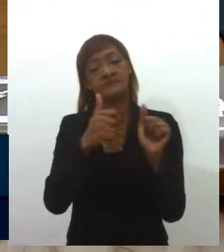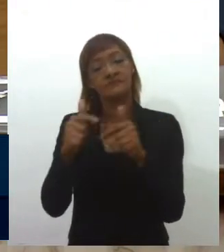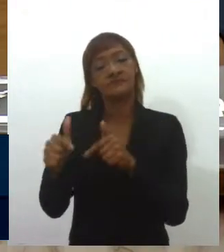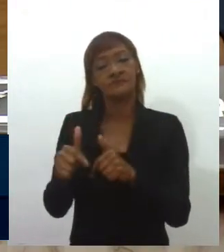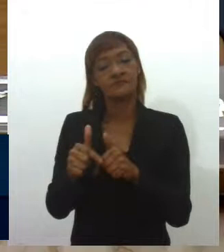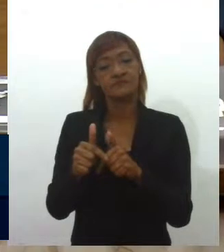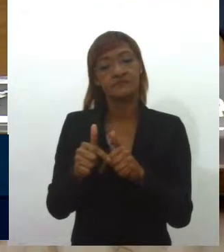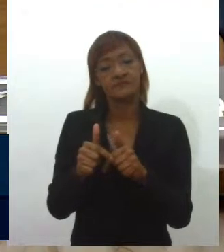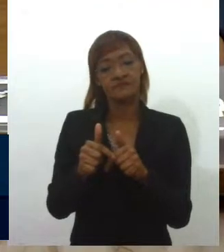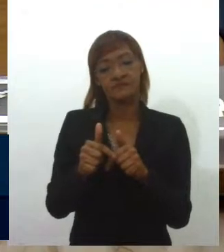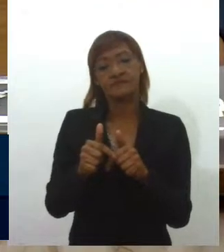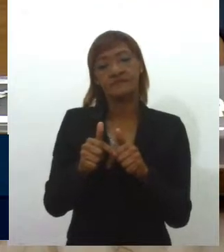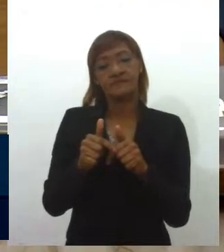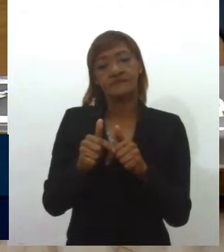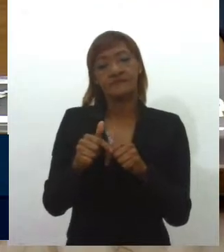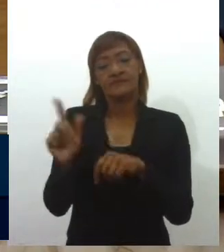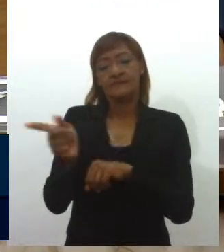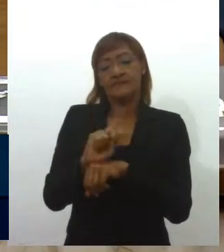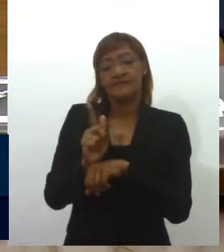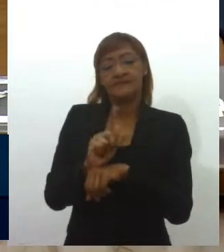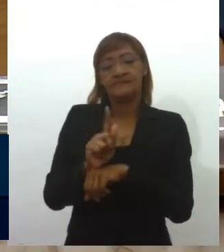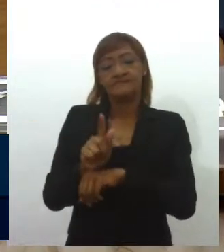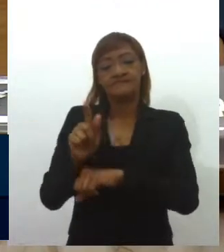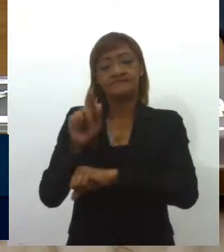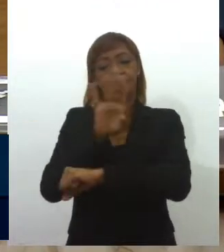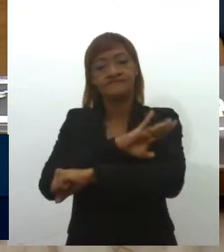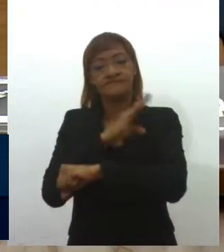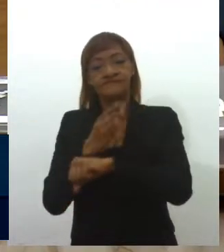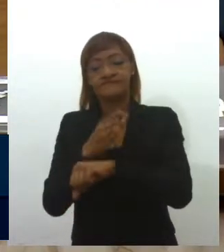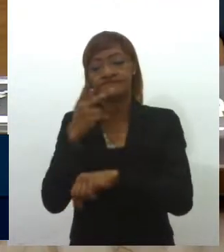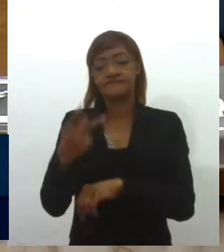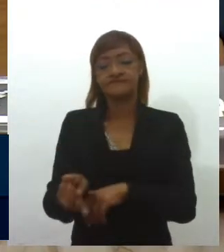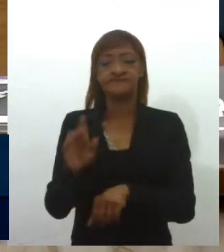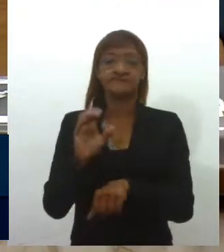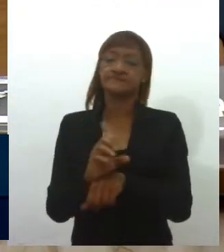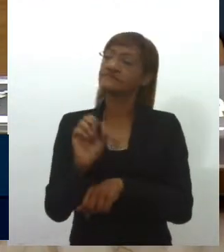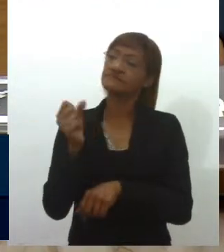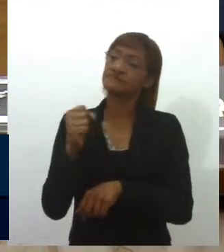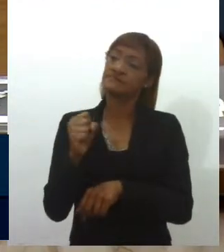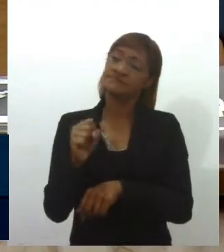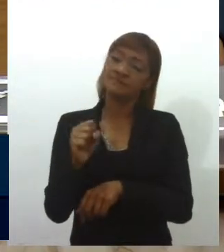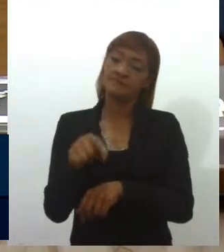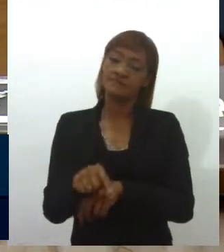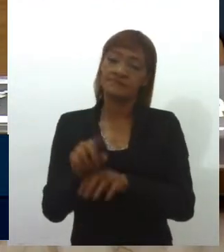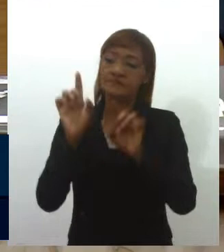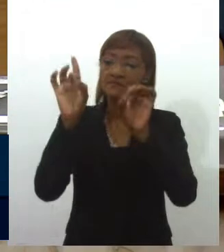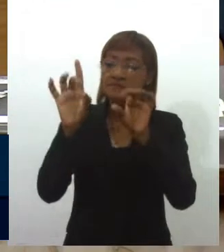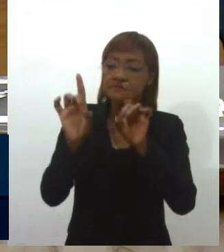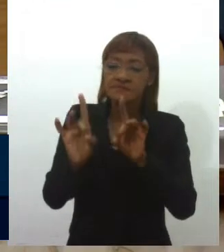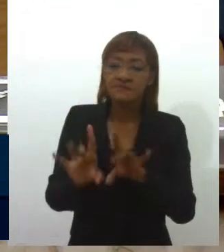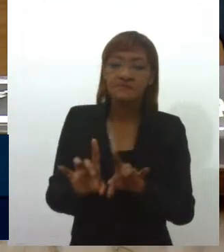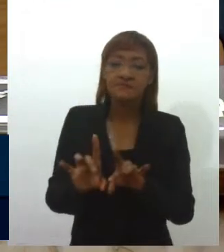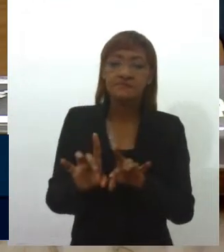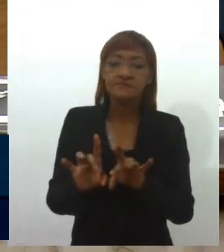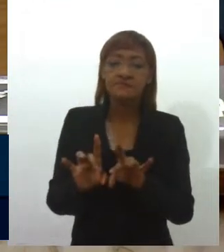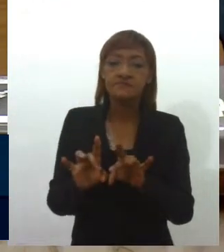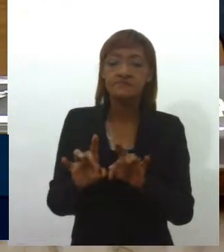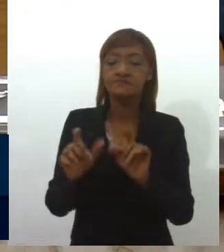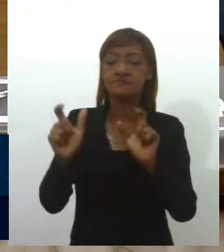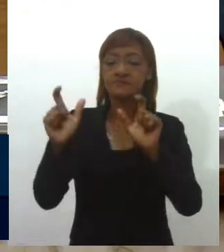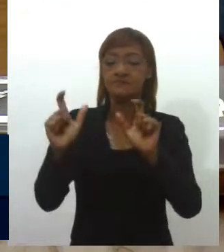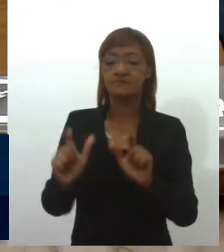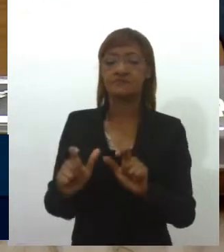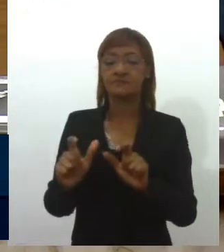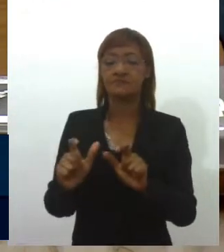e gestão de pontes no Estado de Sergipe, em especial as situadas onde estão sendo